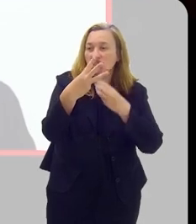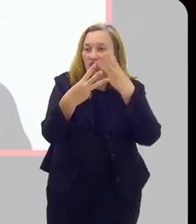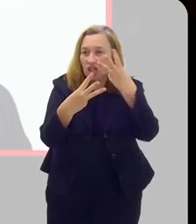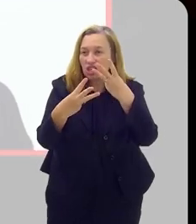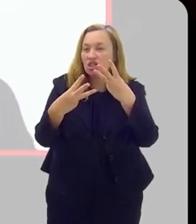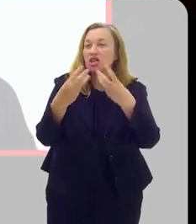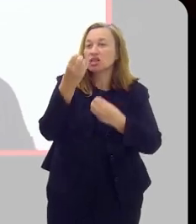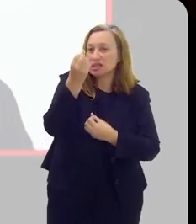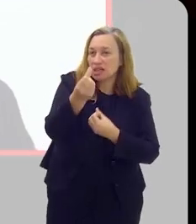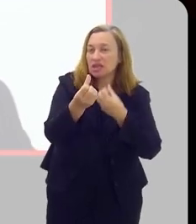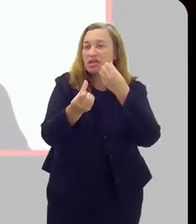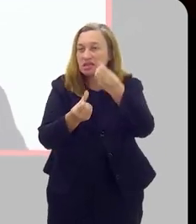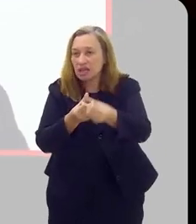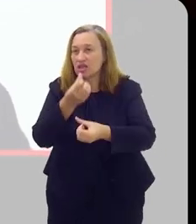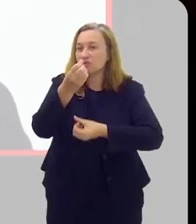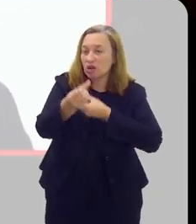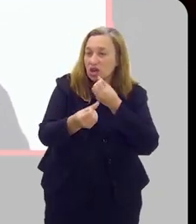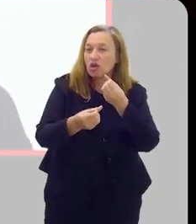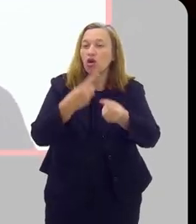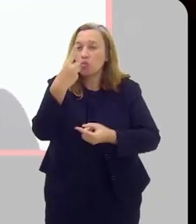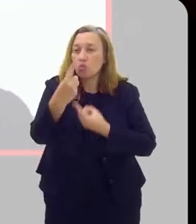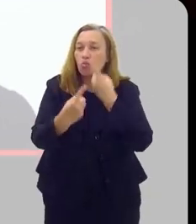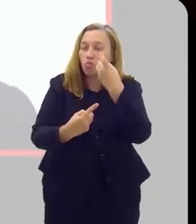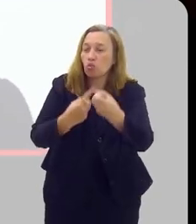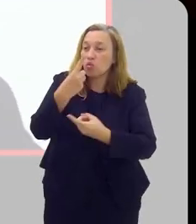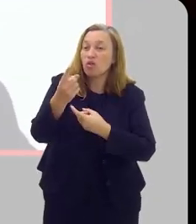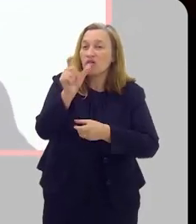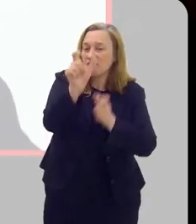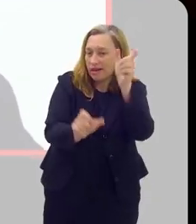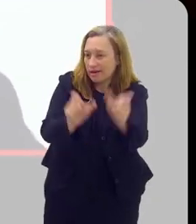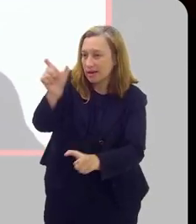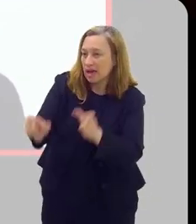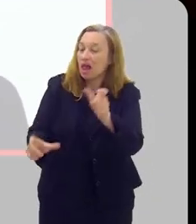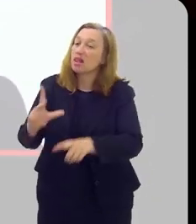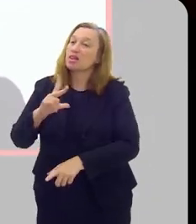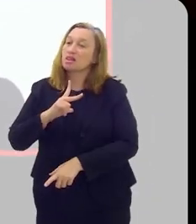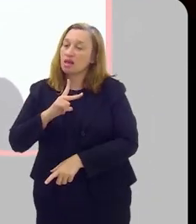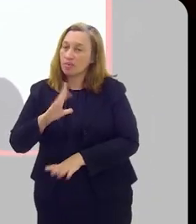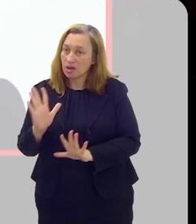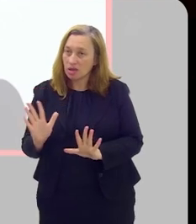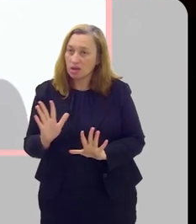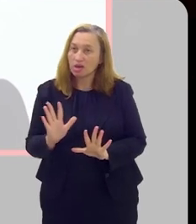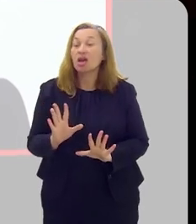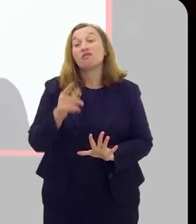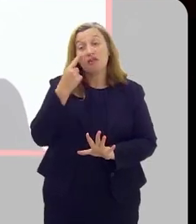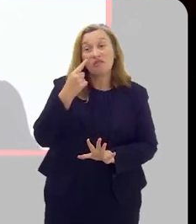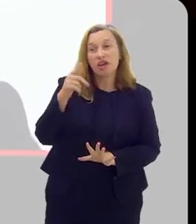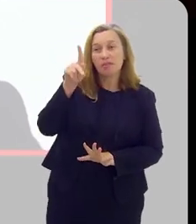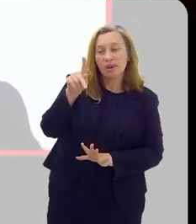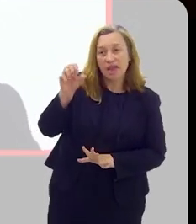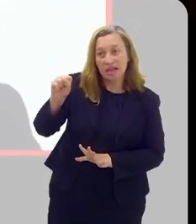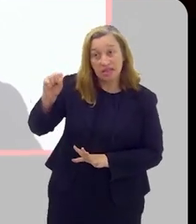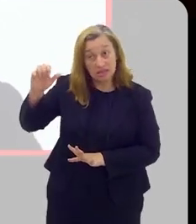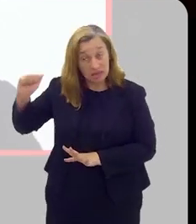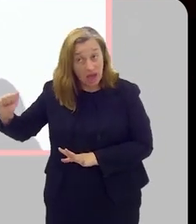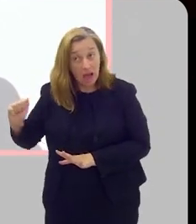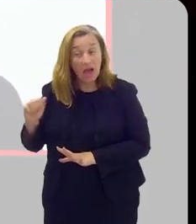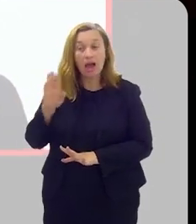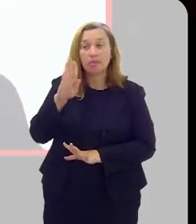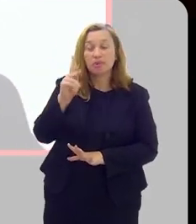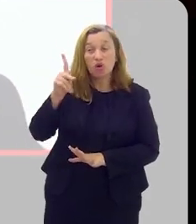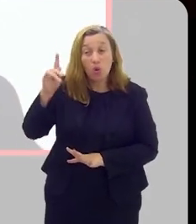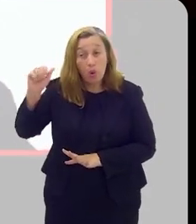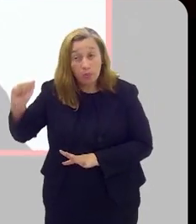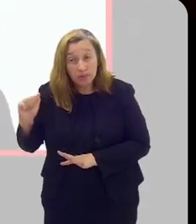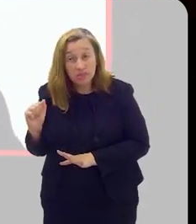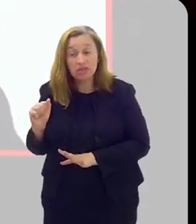3 meses, a cada 6 meses, a cada 1 ano, aí isso é individualizado também, e a gente vai vendo lá através do PSA, através de uma nova